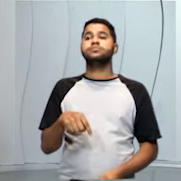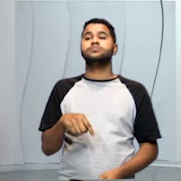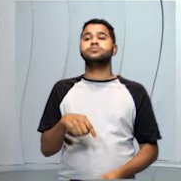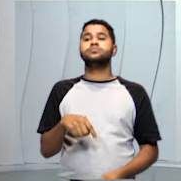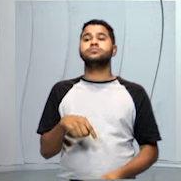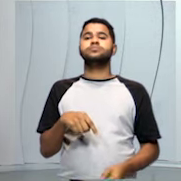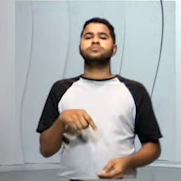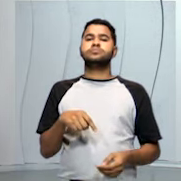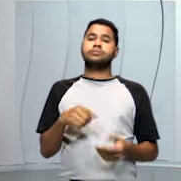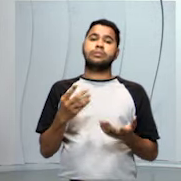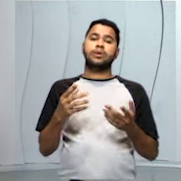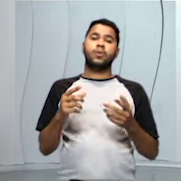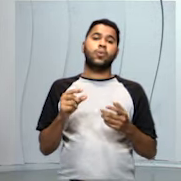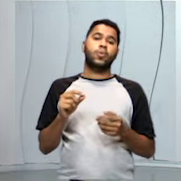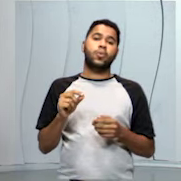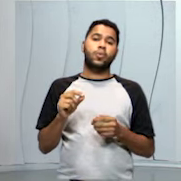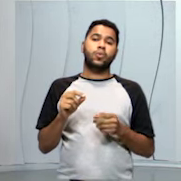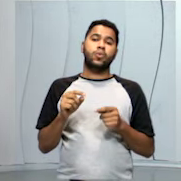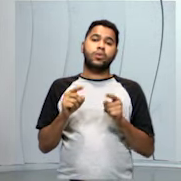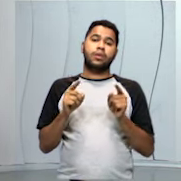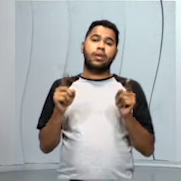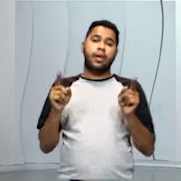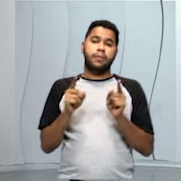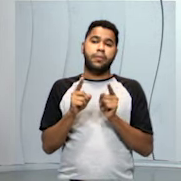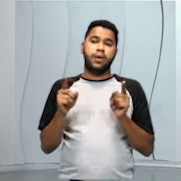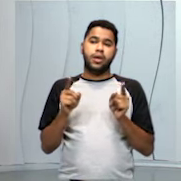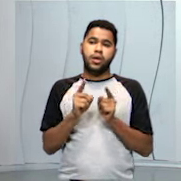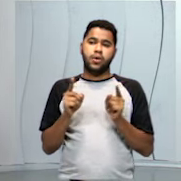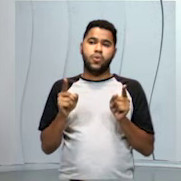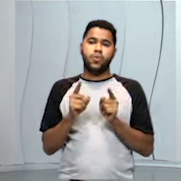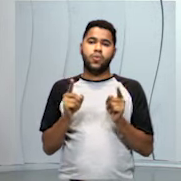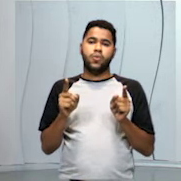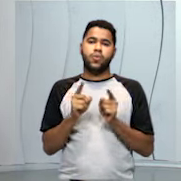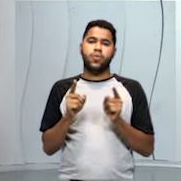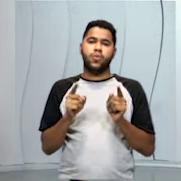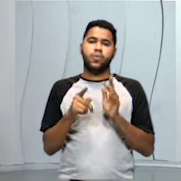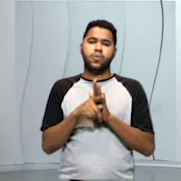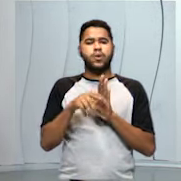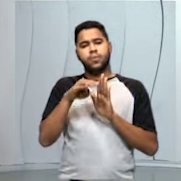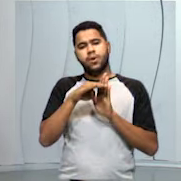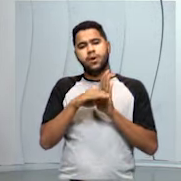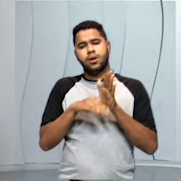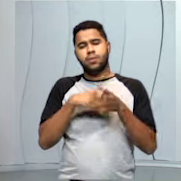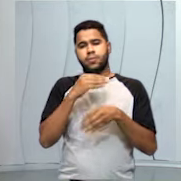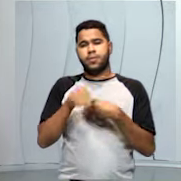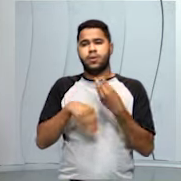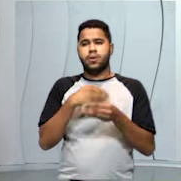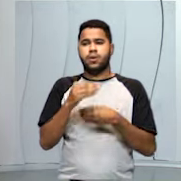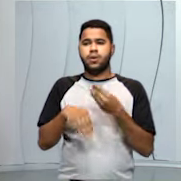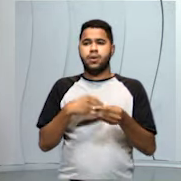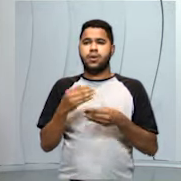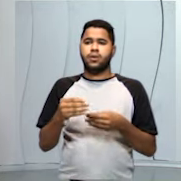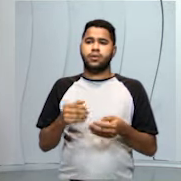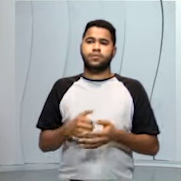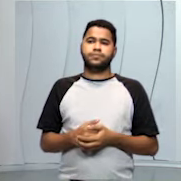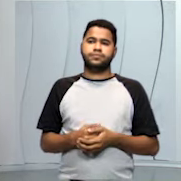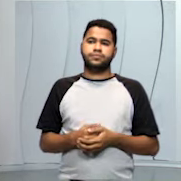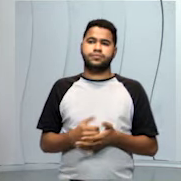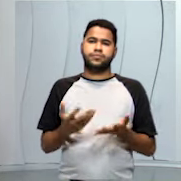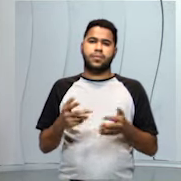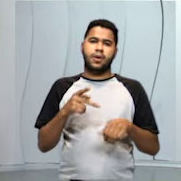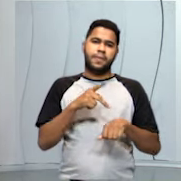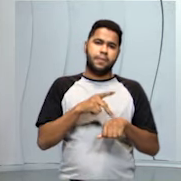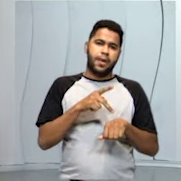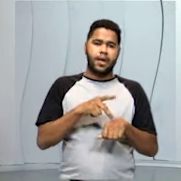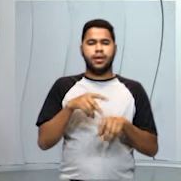tamanho do elemento da mistura. Então, a gente vai separar areia fina de areia grossa, pedra